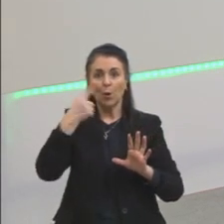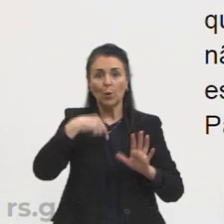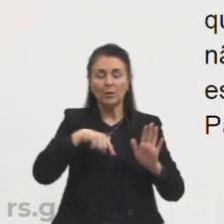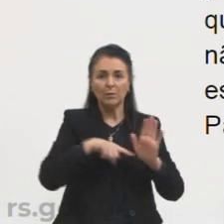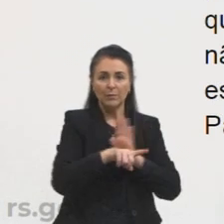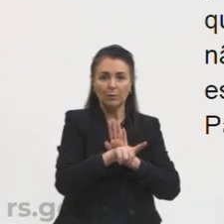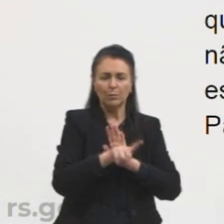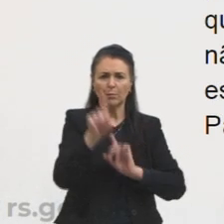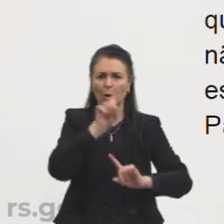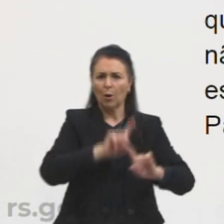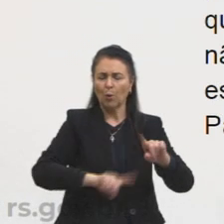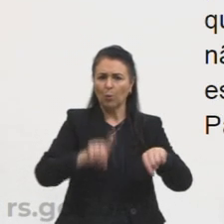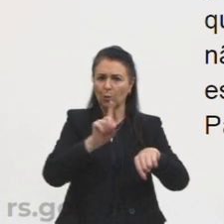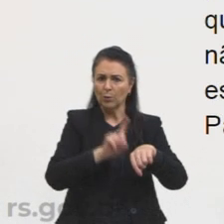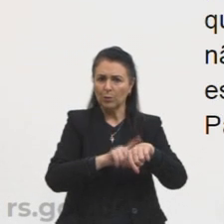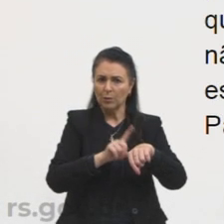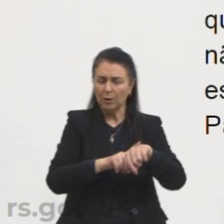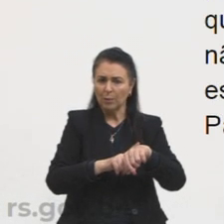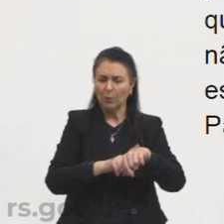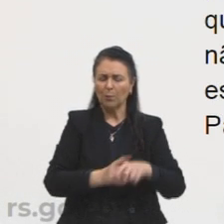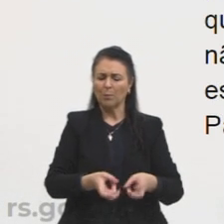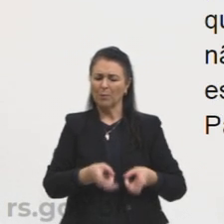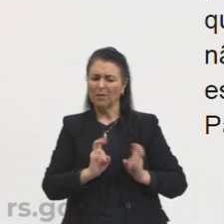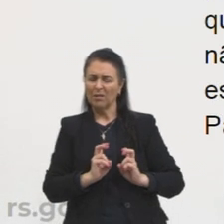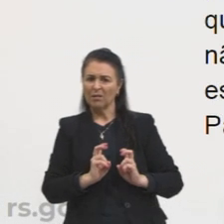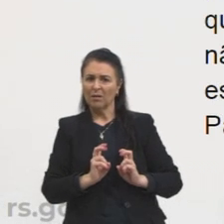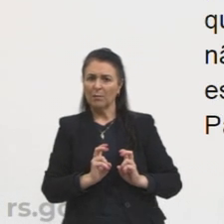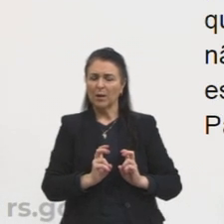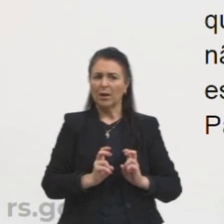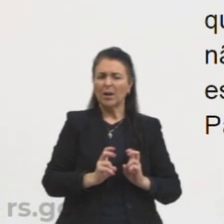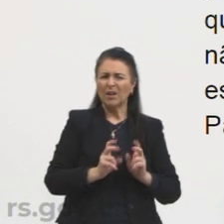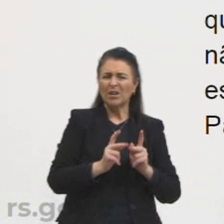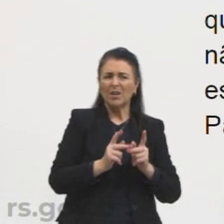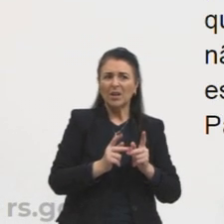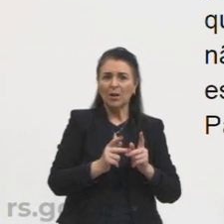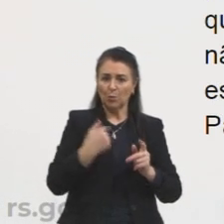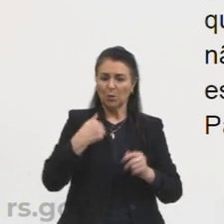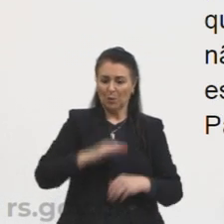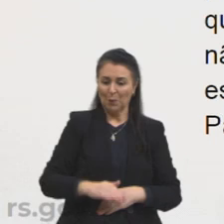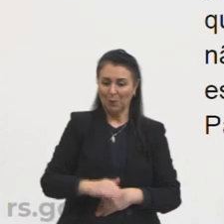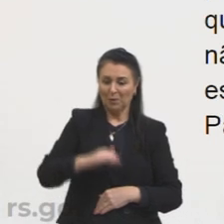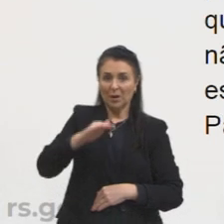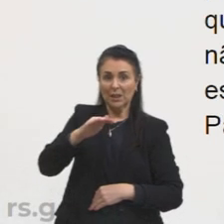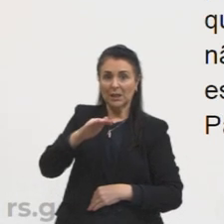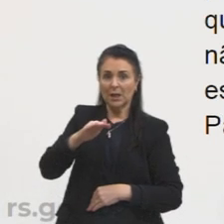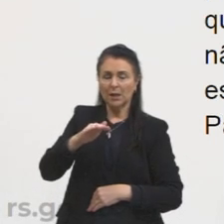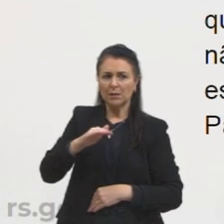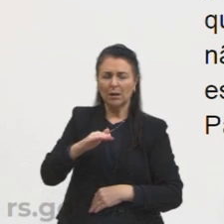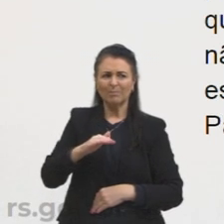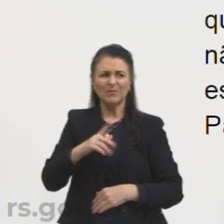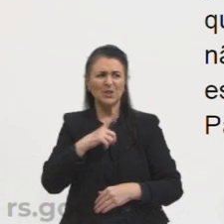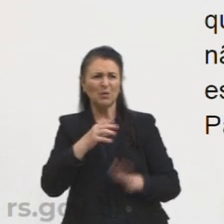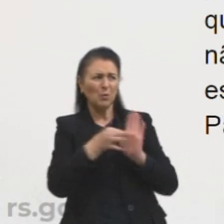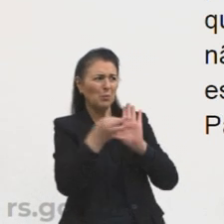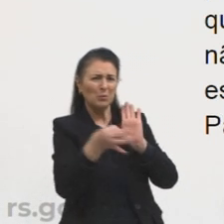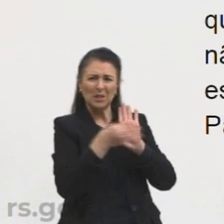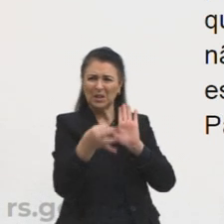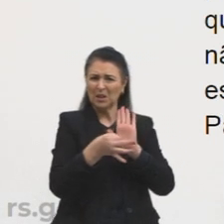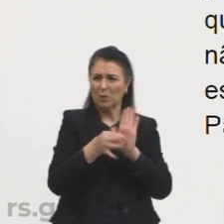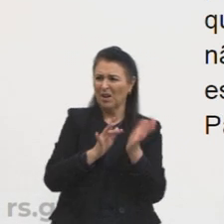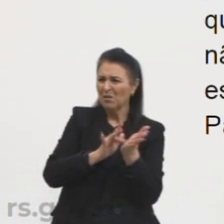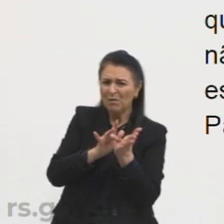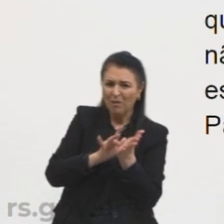já há algum tempo eu me percebi de que, desde meus primeiros anos, receberam muitas falsas opiniões como verdadeiras